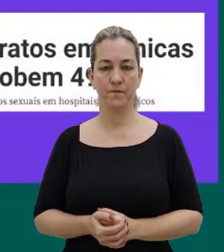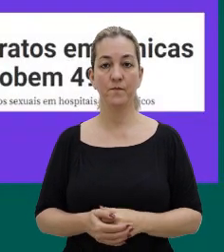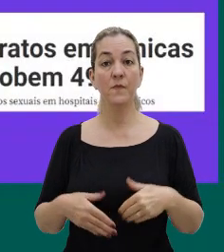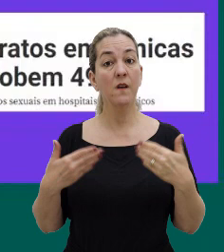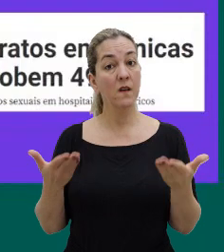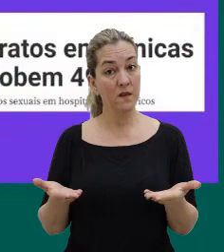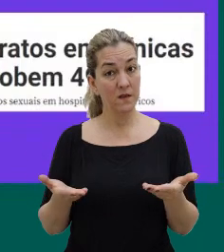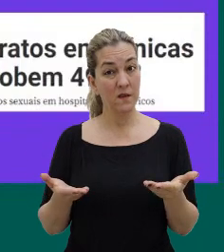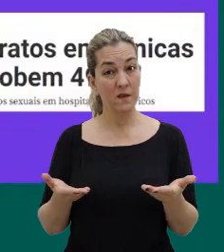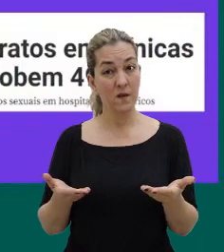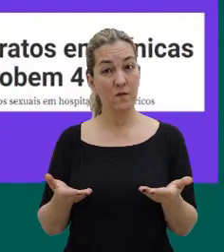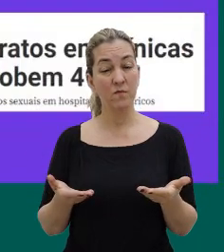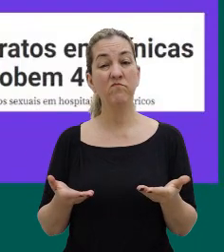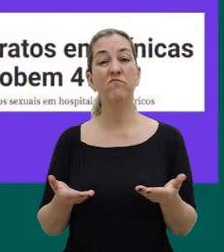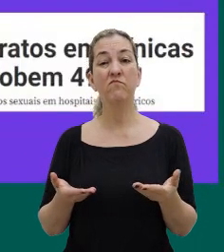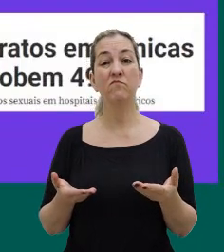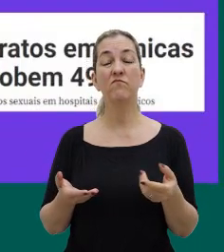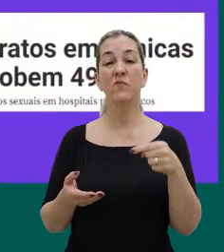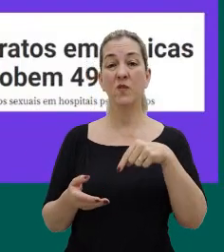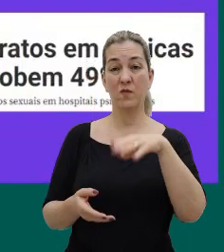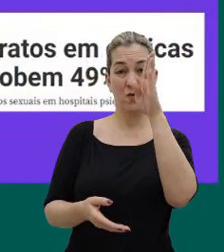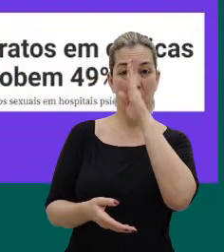Então, a luta hoje no Brasil, né,